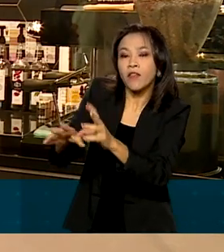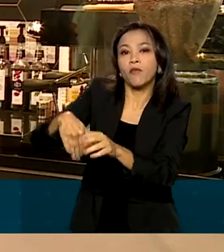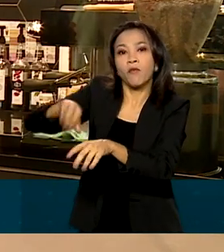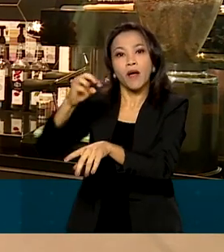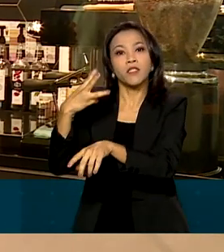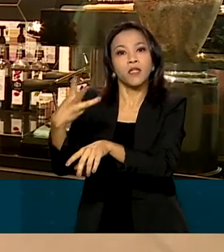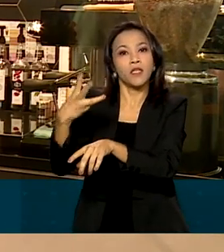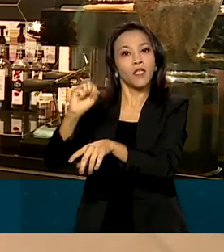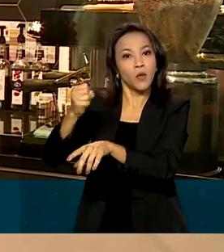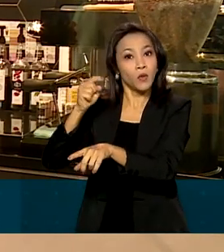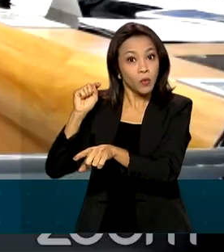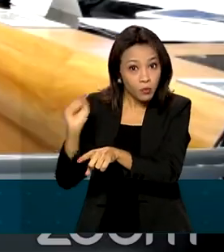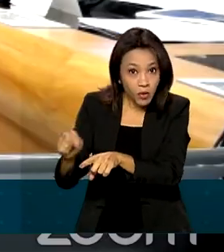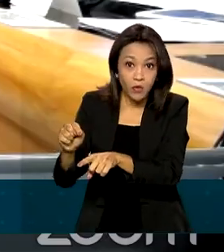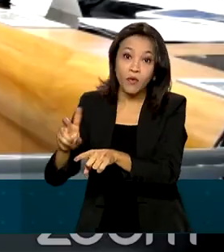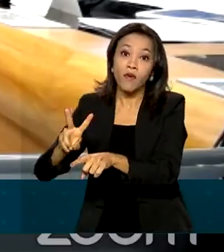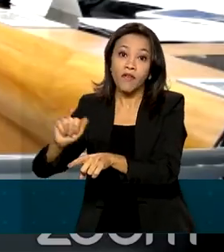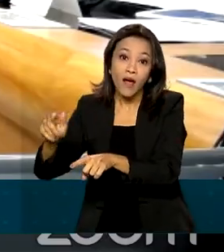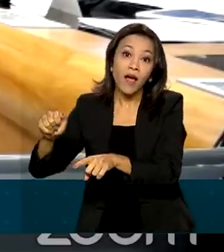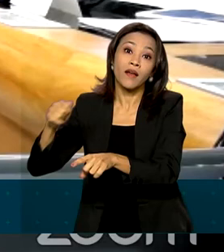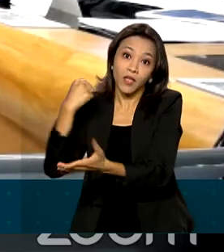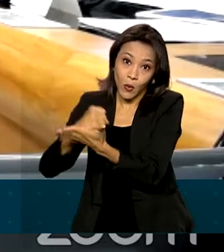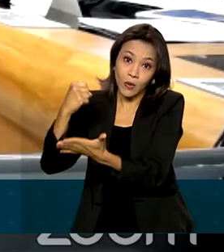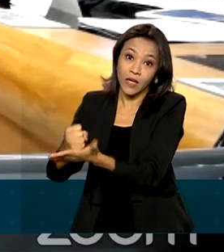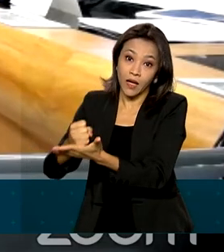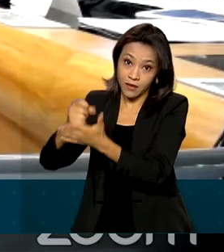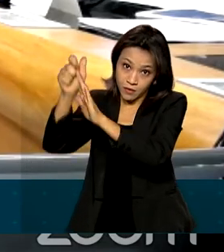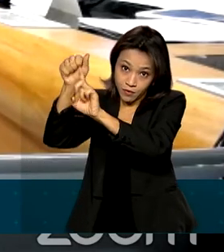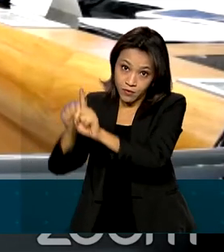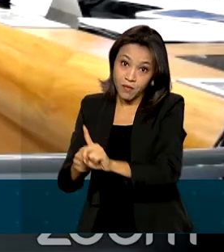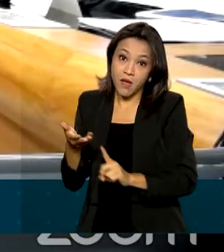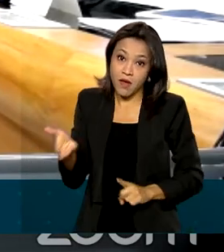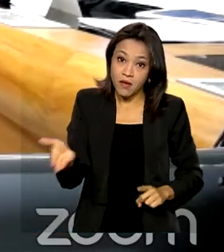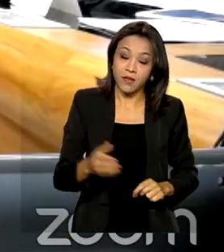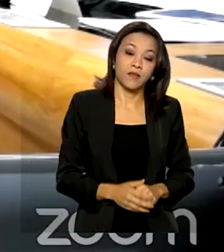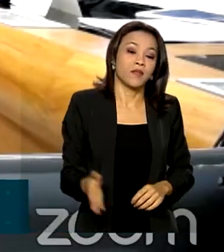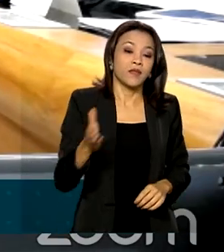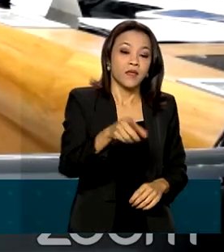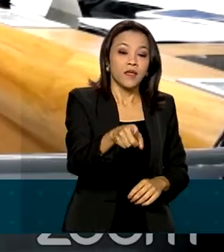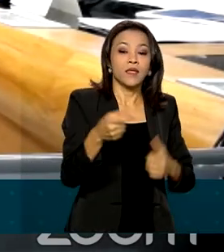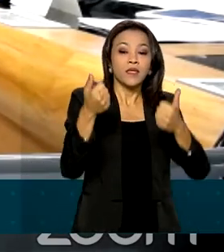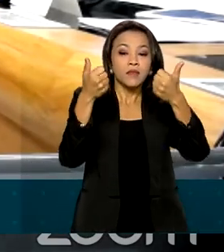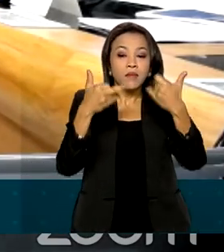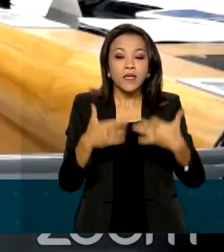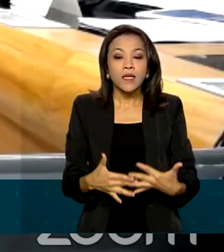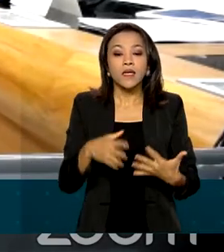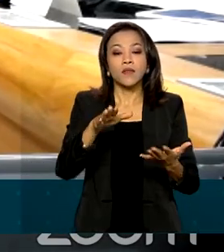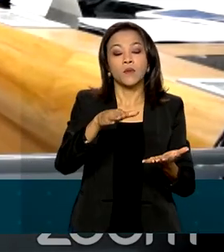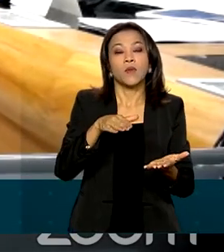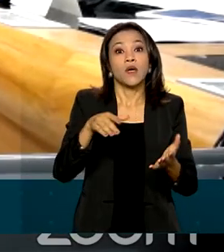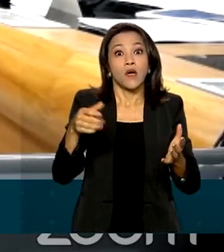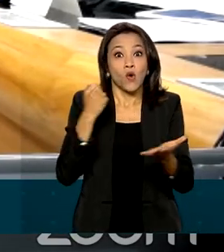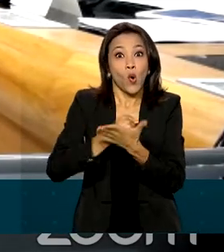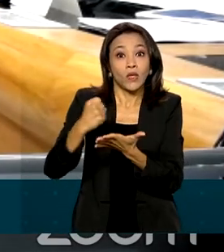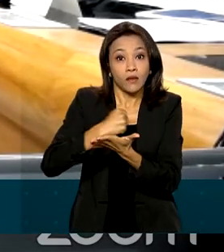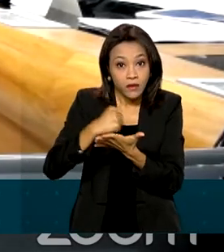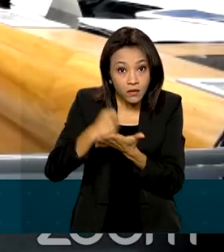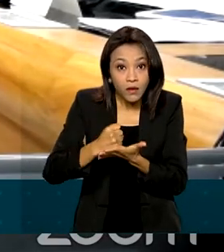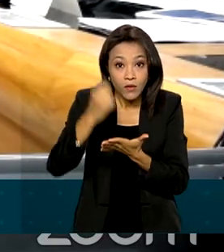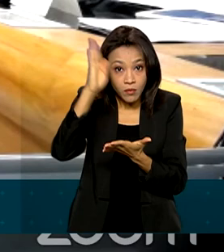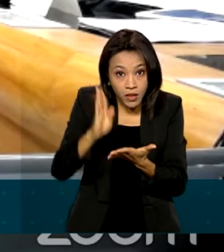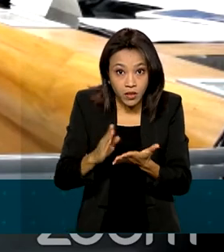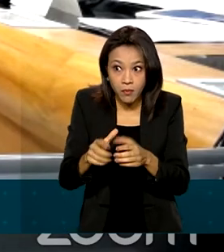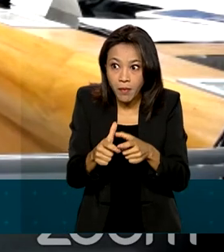mil vagas no mês. É o segundo mês consecutivo que o salário real de admissões cresce. Isso é